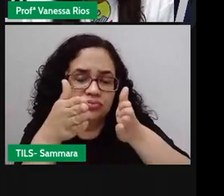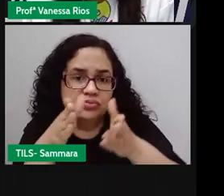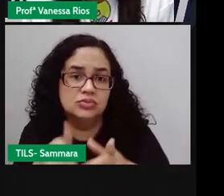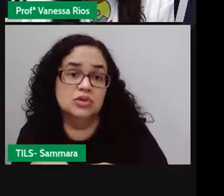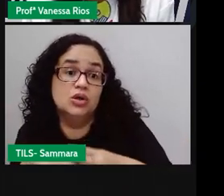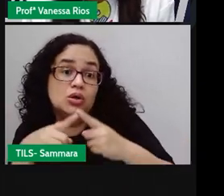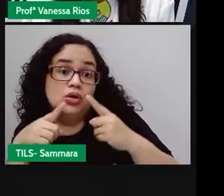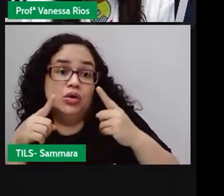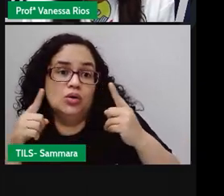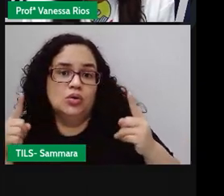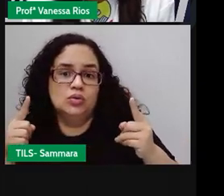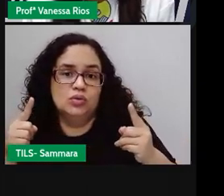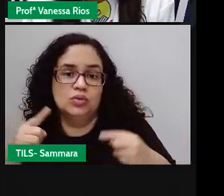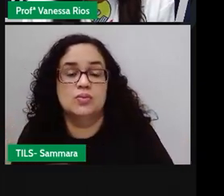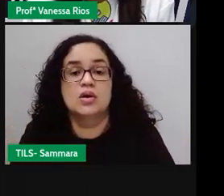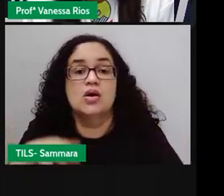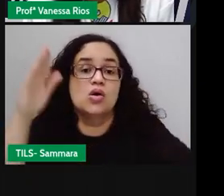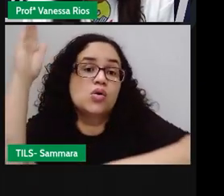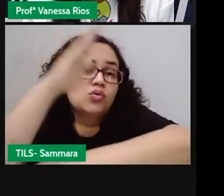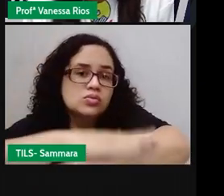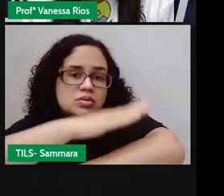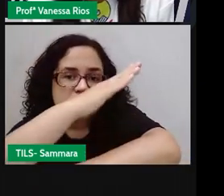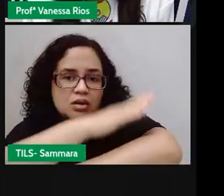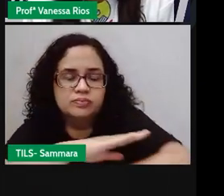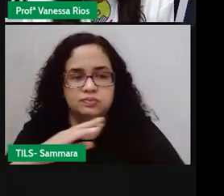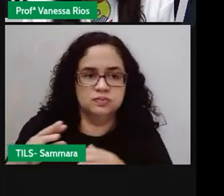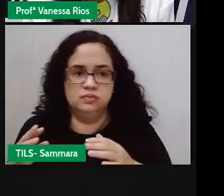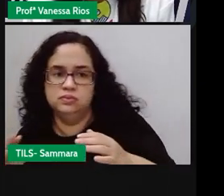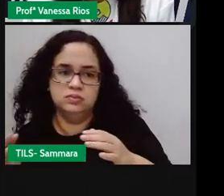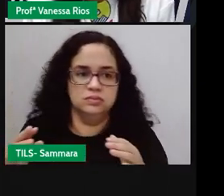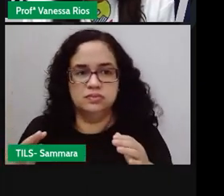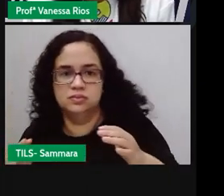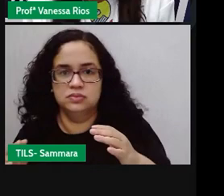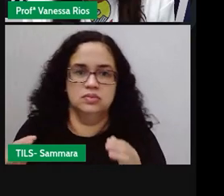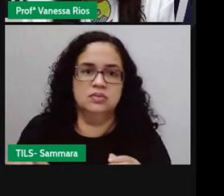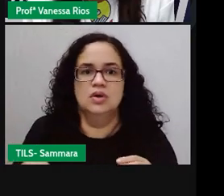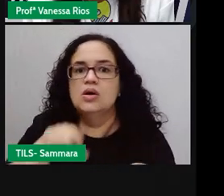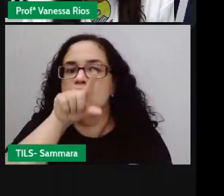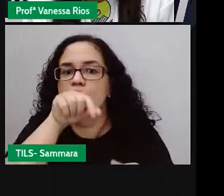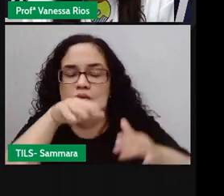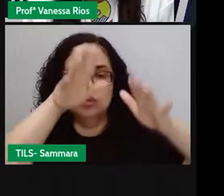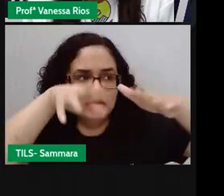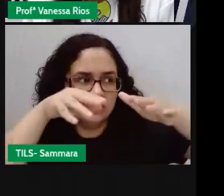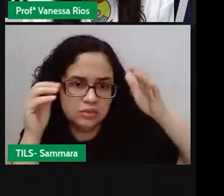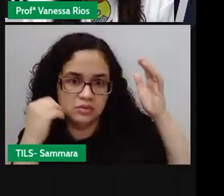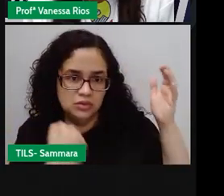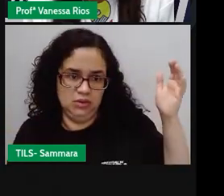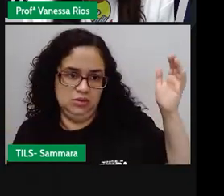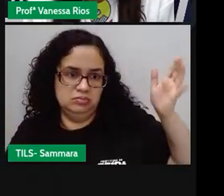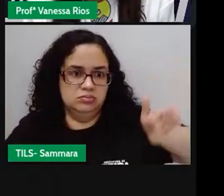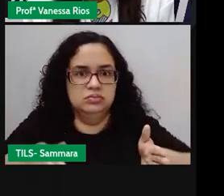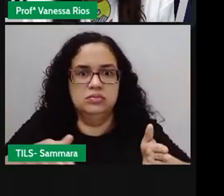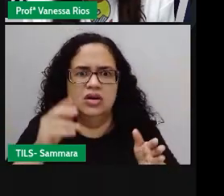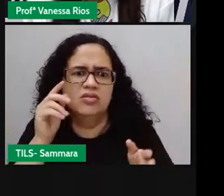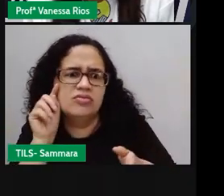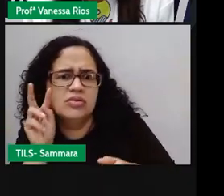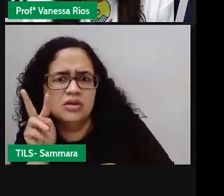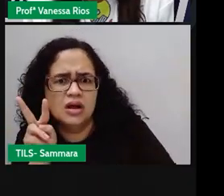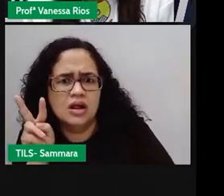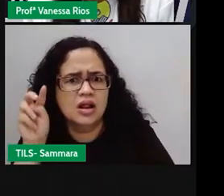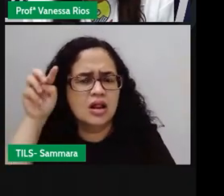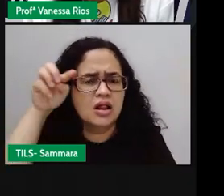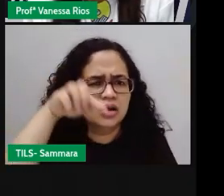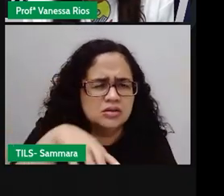cada um no seu destino. O urubu agarrou a viola e tocou-se para a terra. Ia pelo meio do caminho,